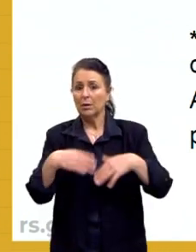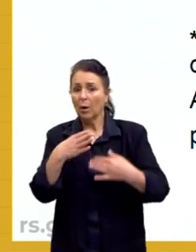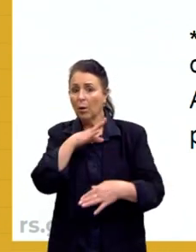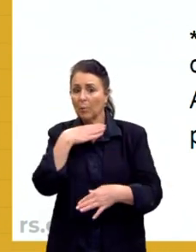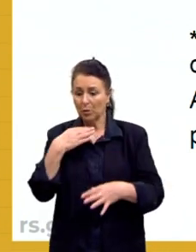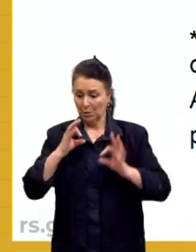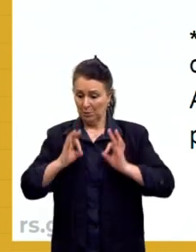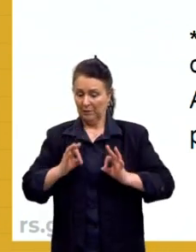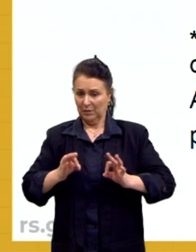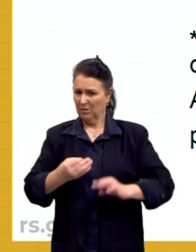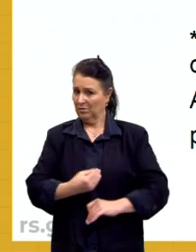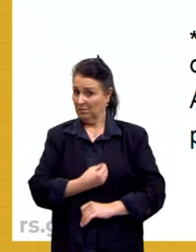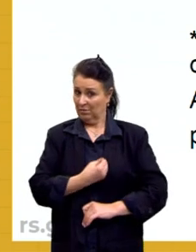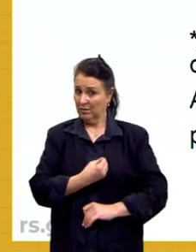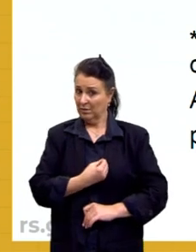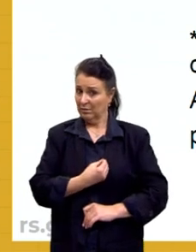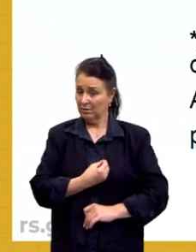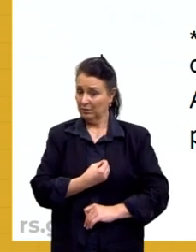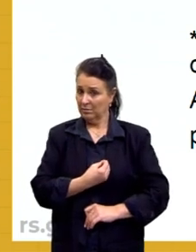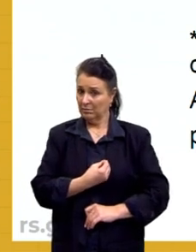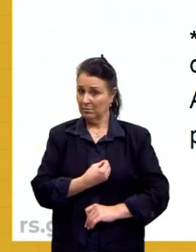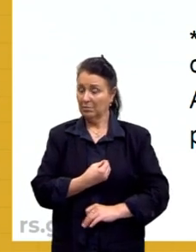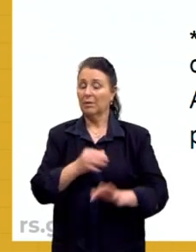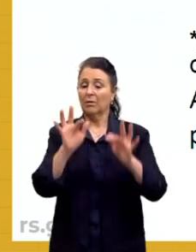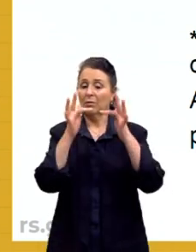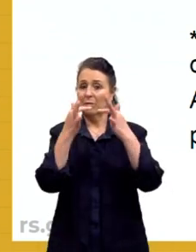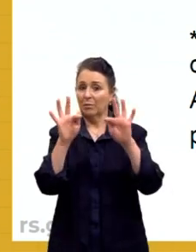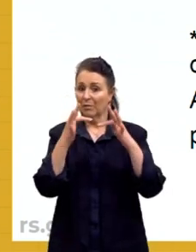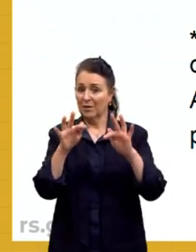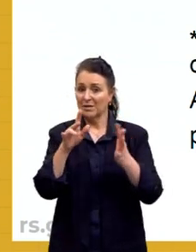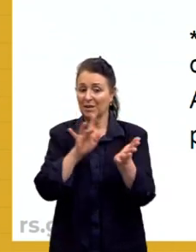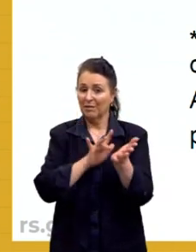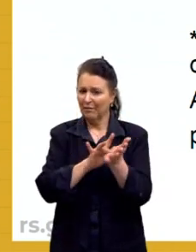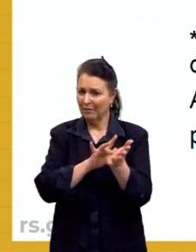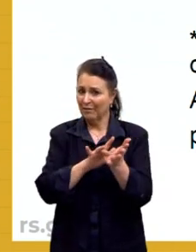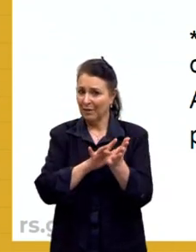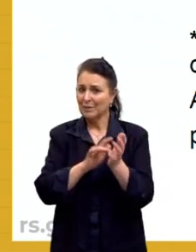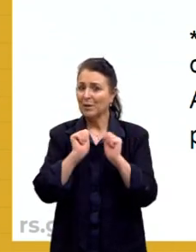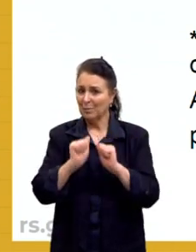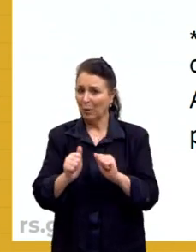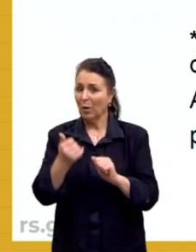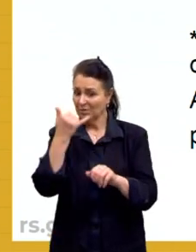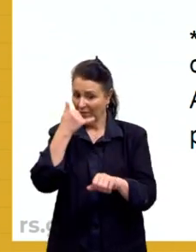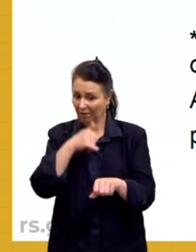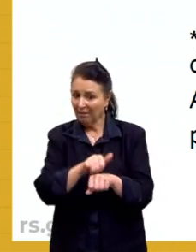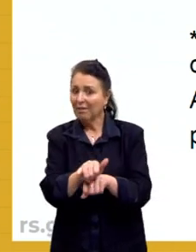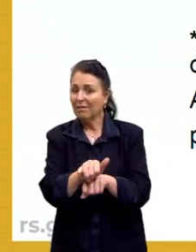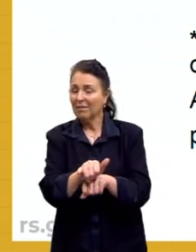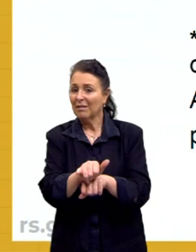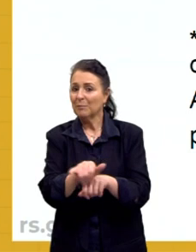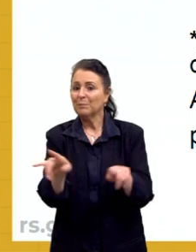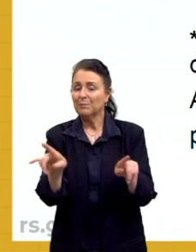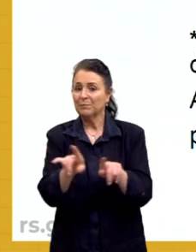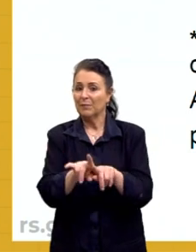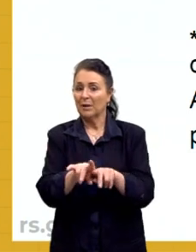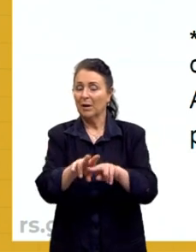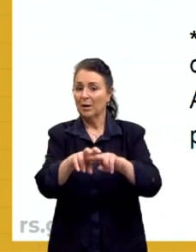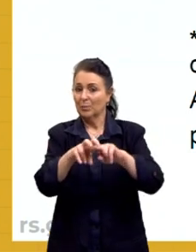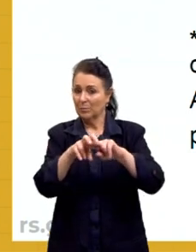perfeição da vida. Veja como uma frase falaciosa que pode nos enganar. Por falsa causa,